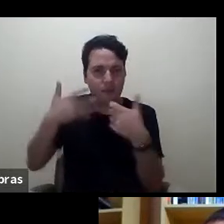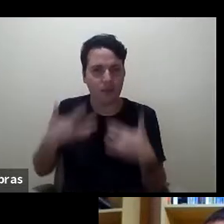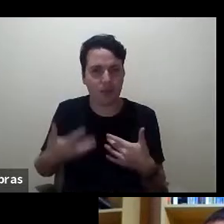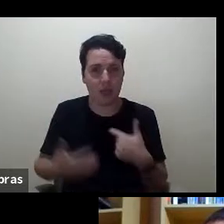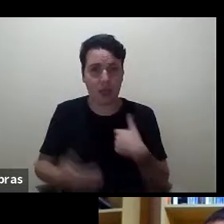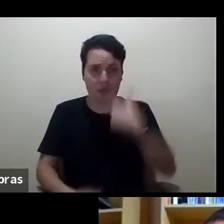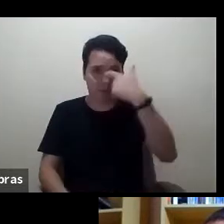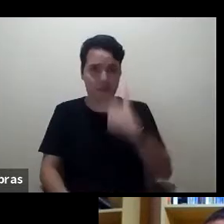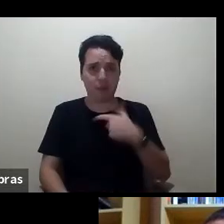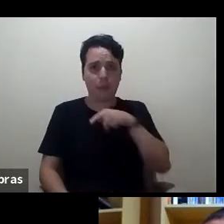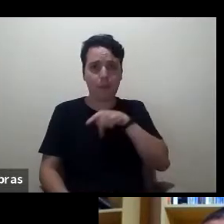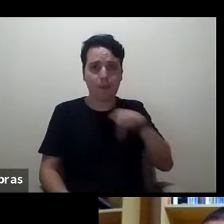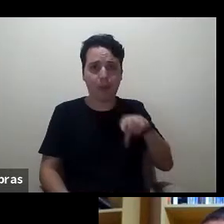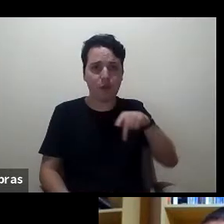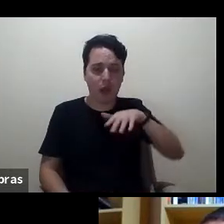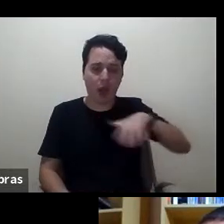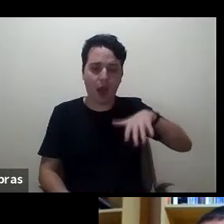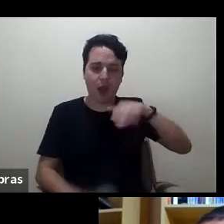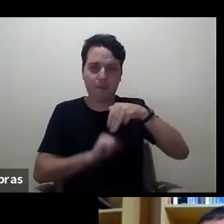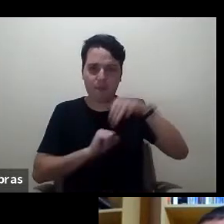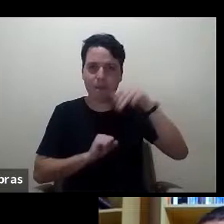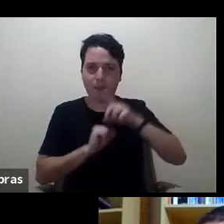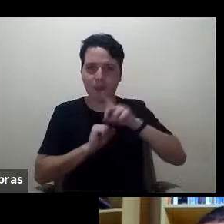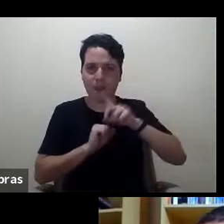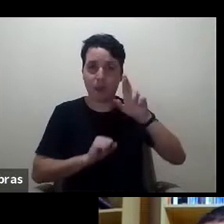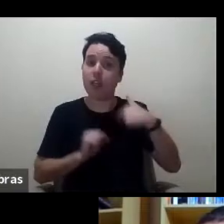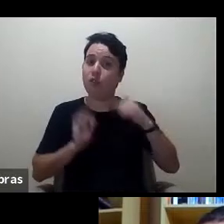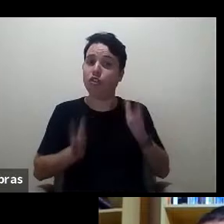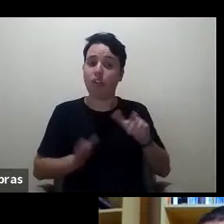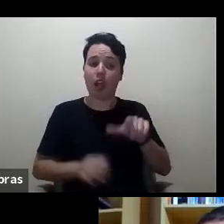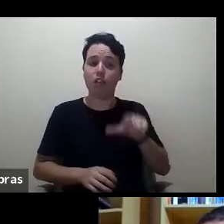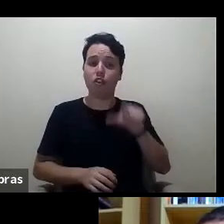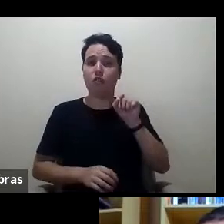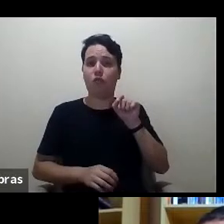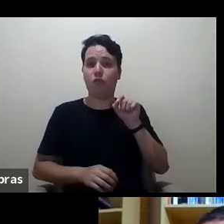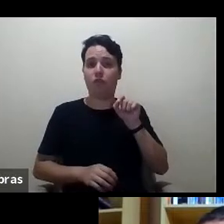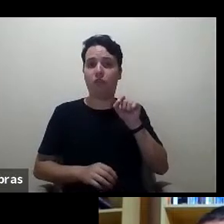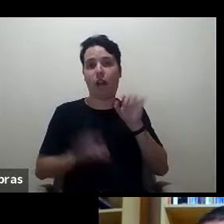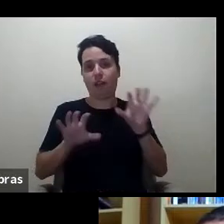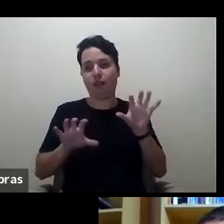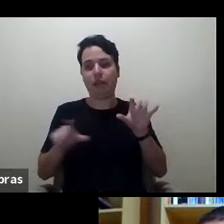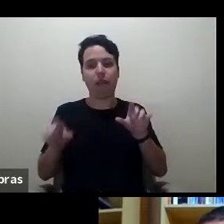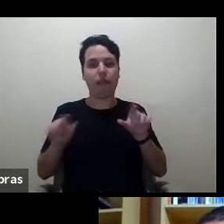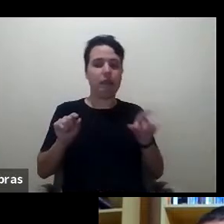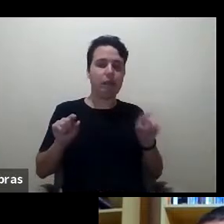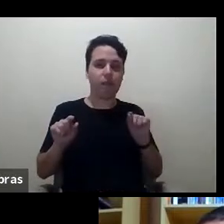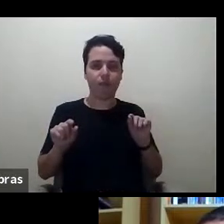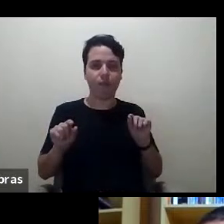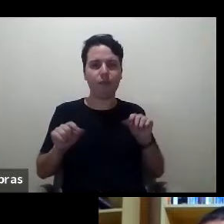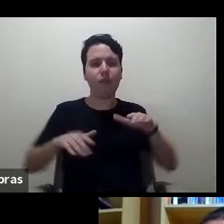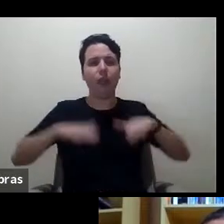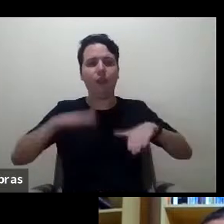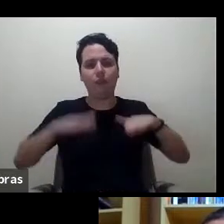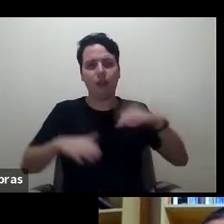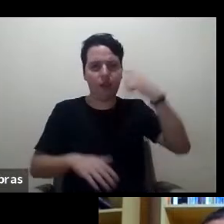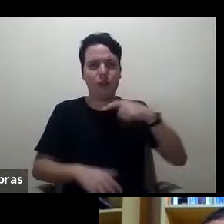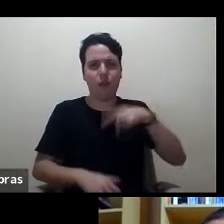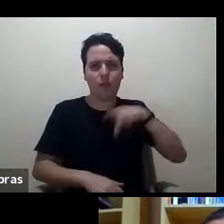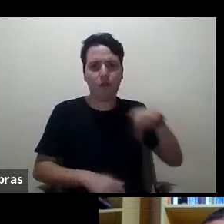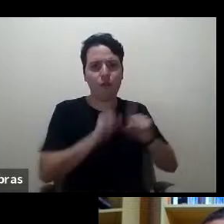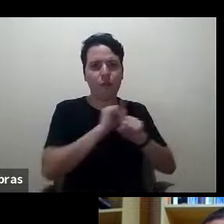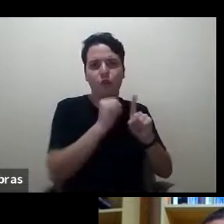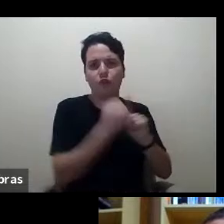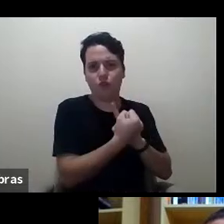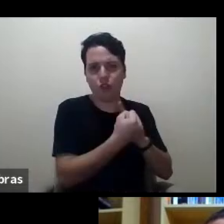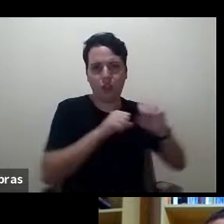professor de pós-graduação escolhas desse tipo. De incluir, eu ministro muitas vezes, eu sou professor de sociologia da